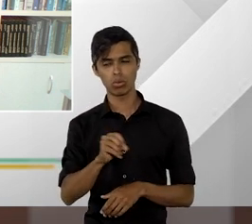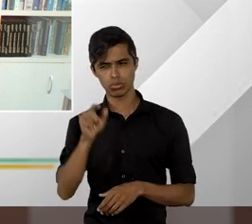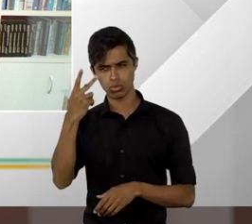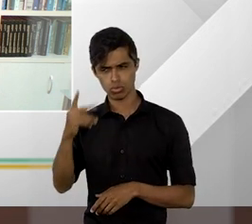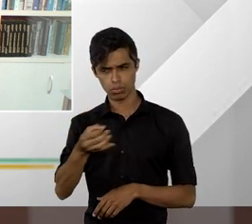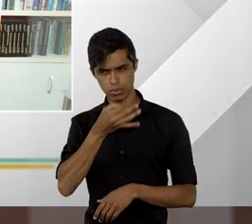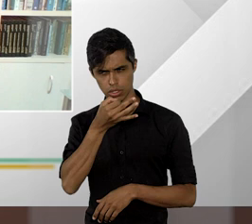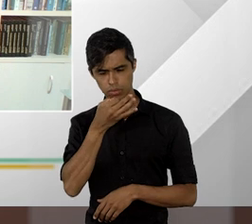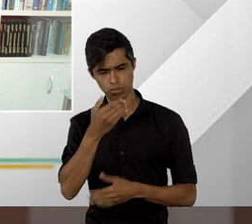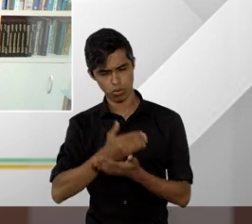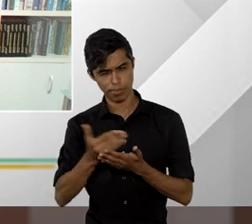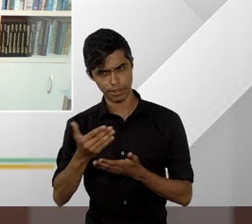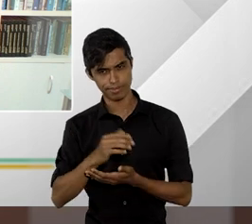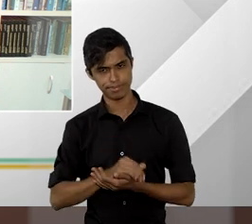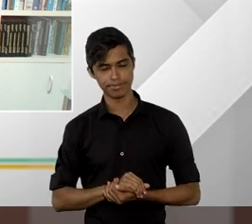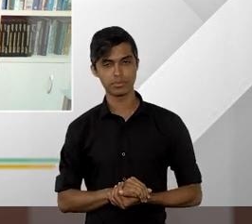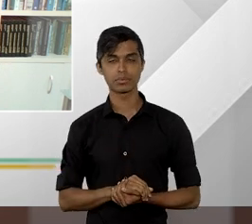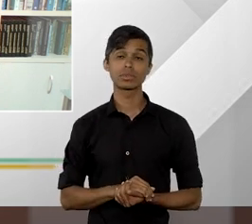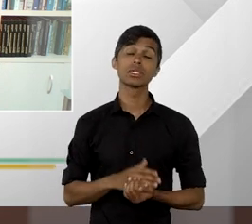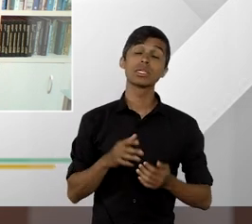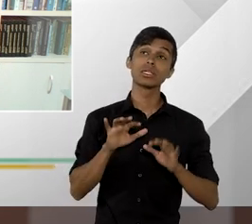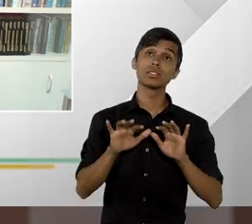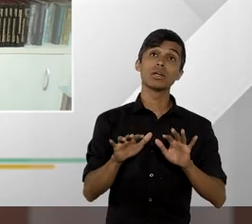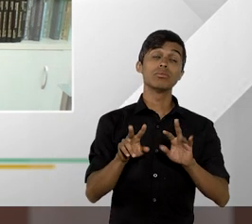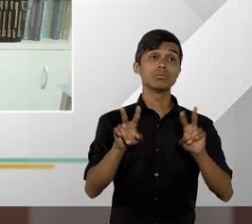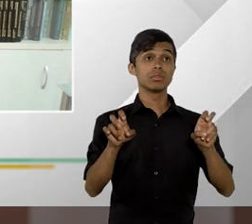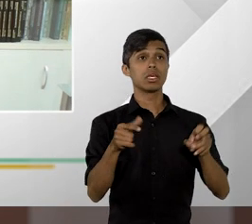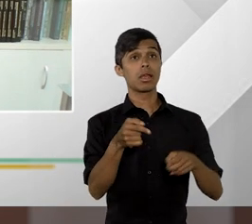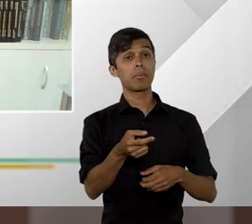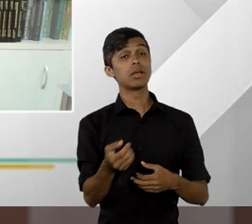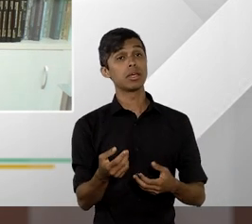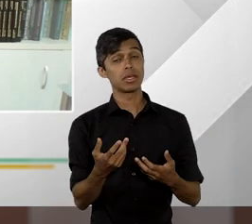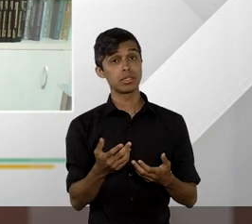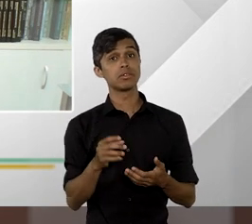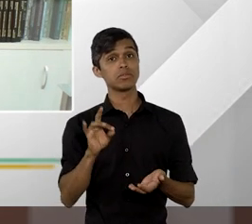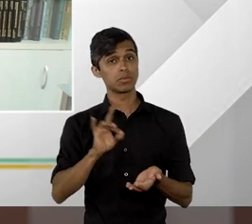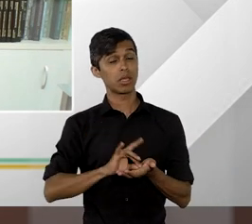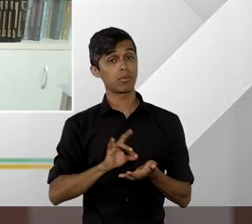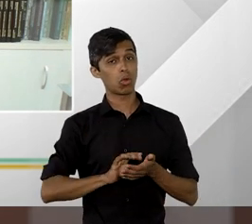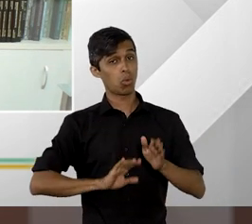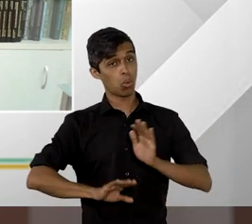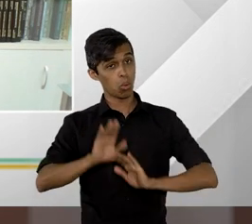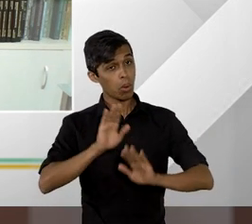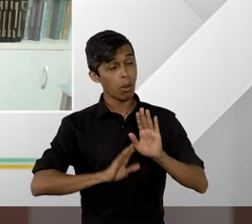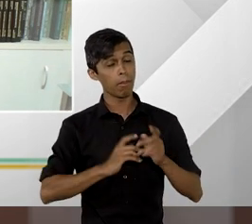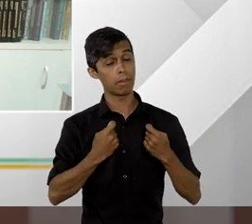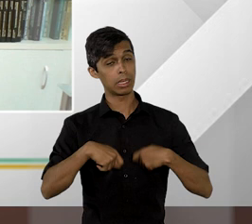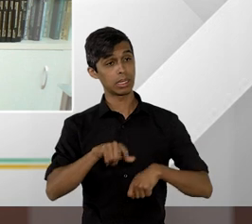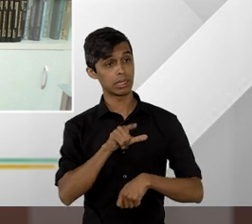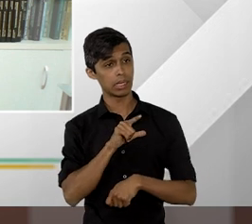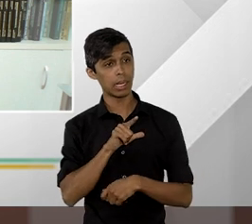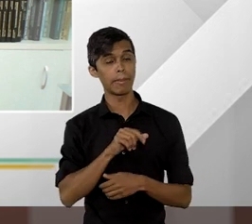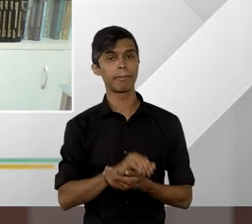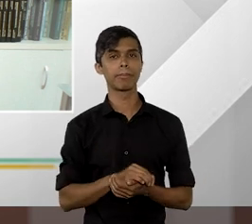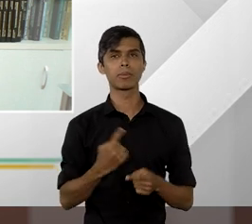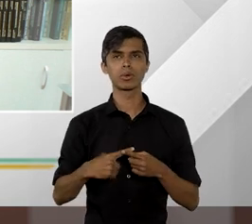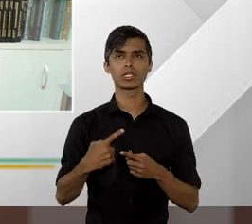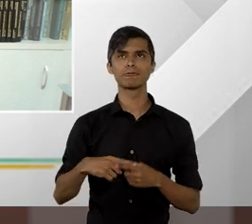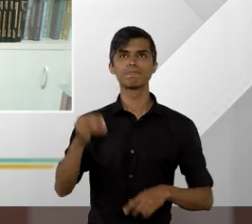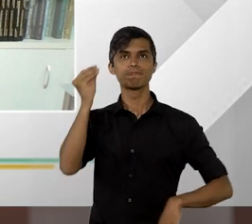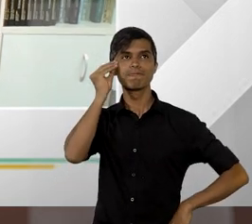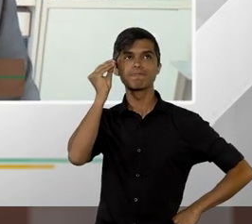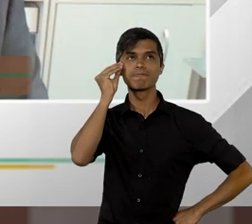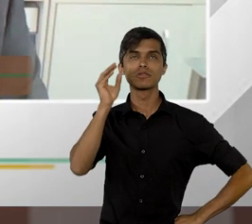favor, pode começar. Esse é um ponto realmente sensível sobre o qual nós precisamos refletir,